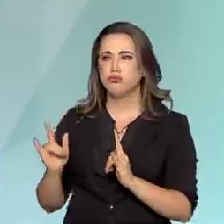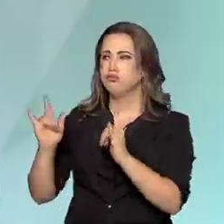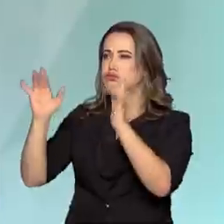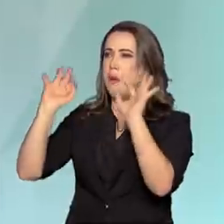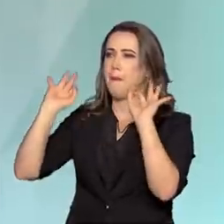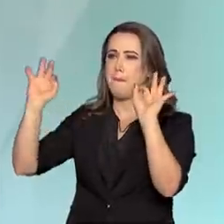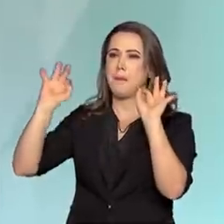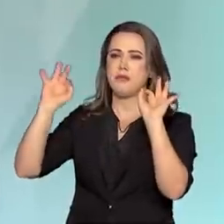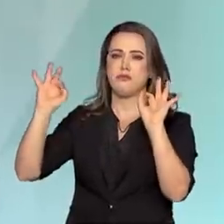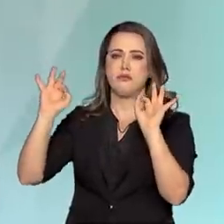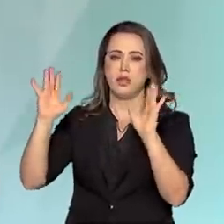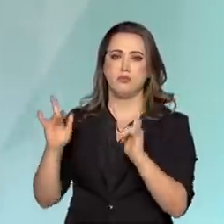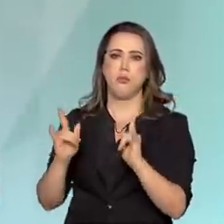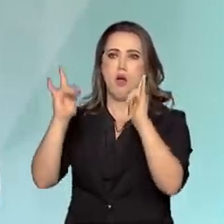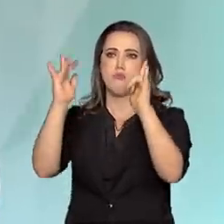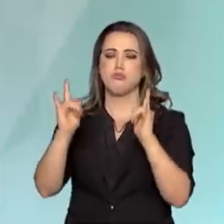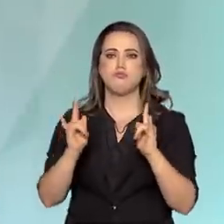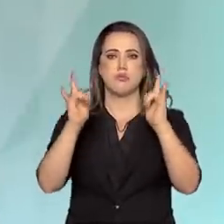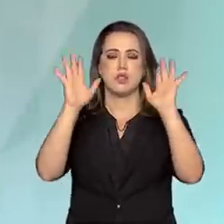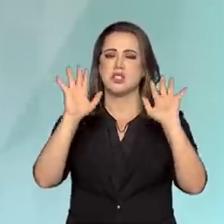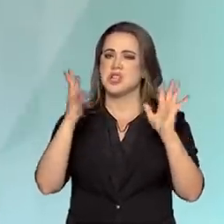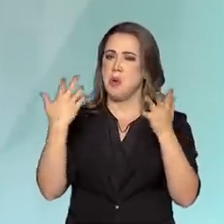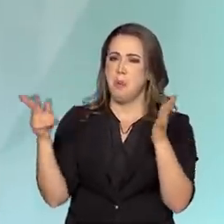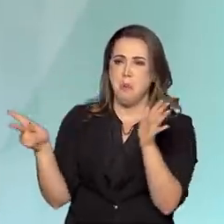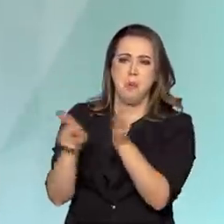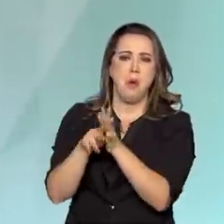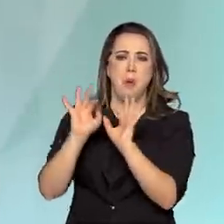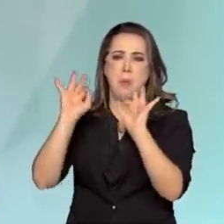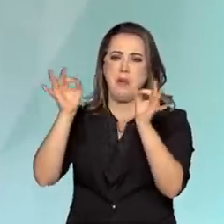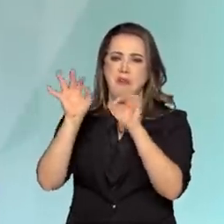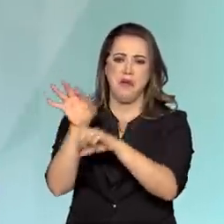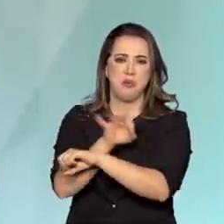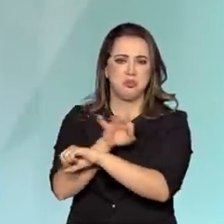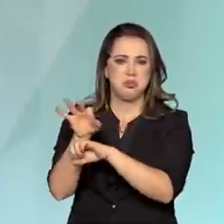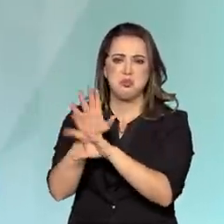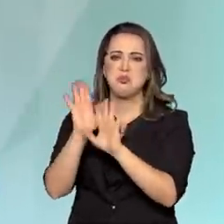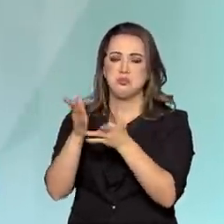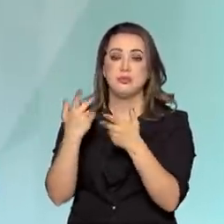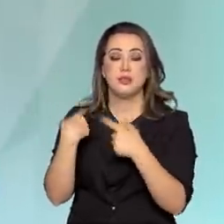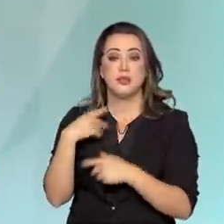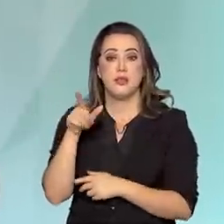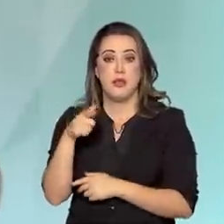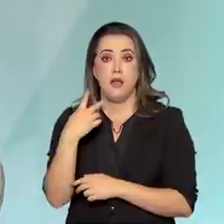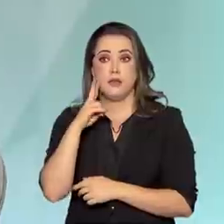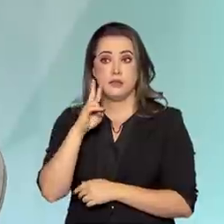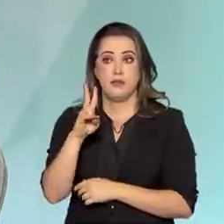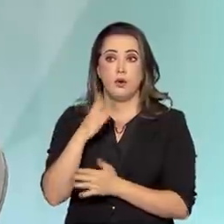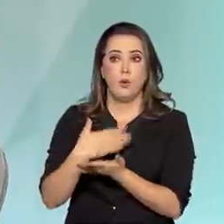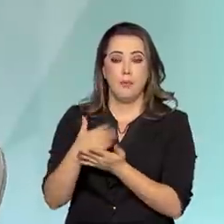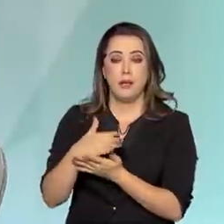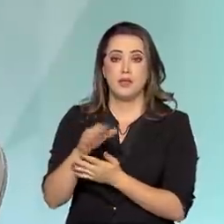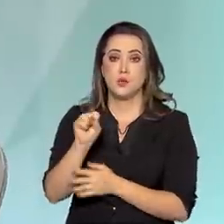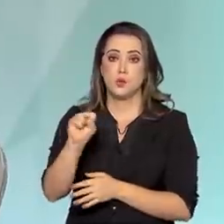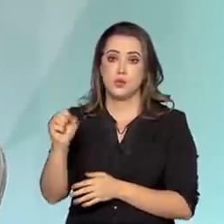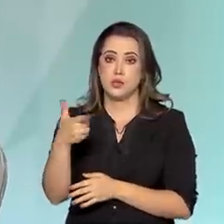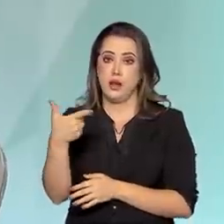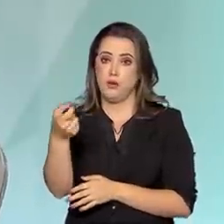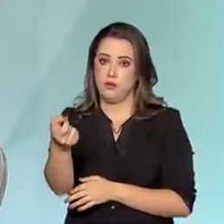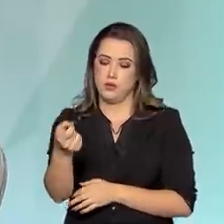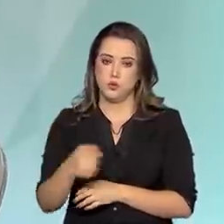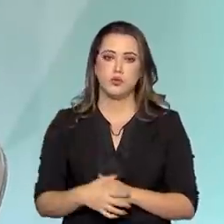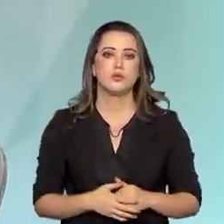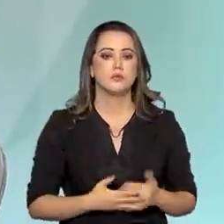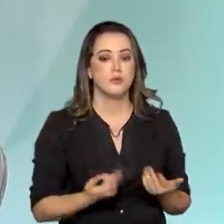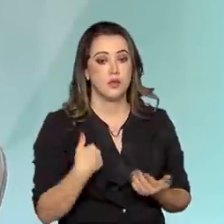maravilhosa. É belíssimo o prédio. O prédio de arquitetura eclética é um grande exemplar aí do início do século XX. Mas eu acho, eu vim